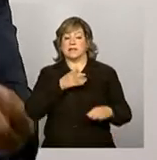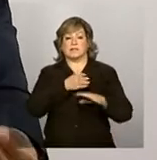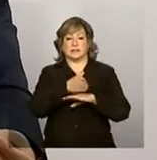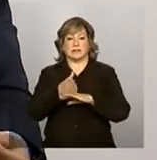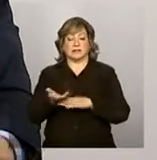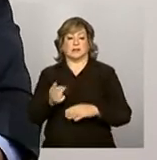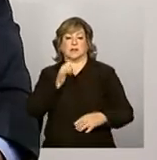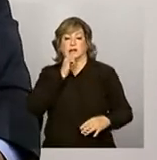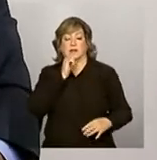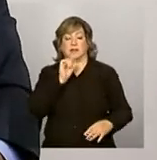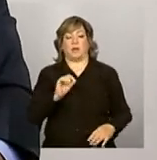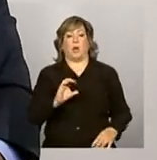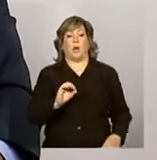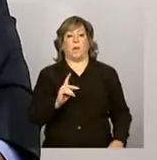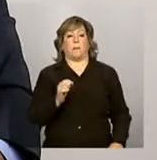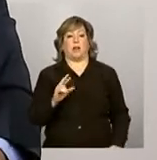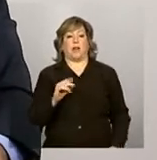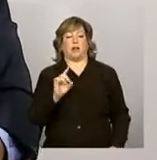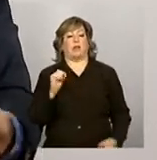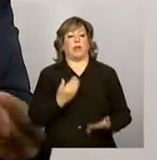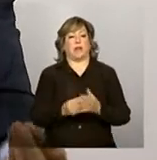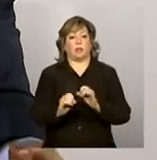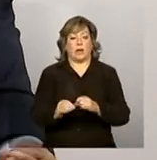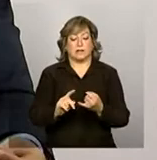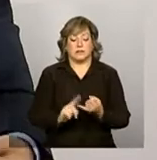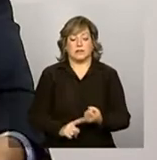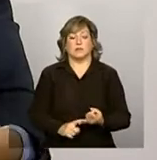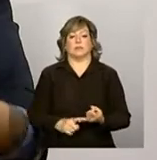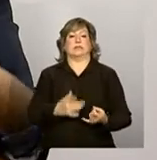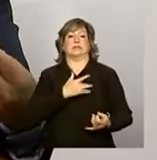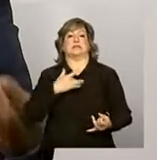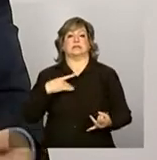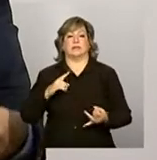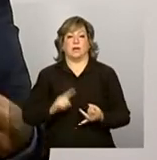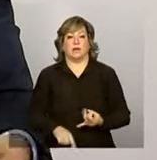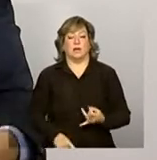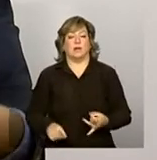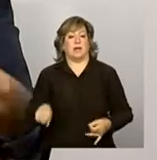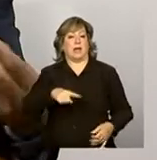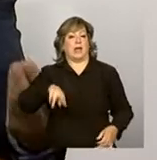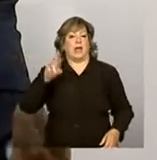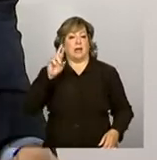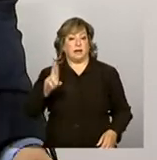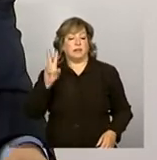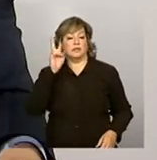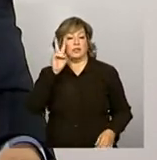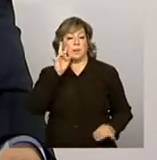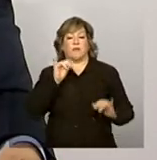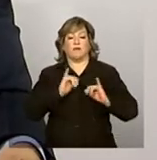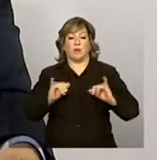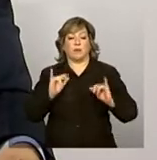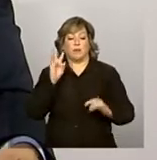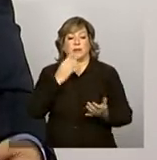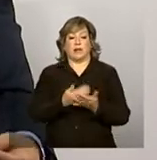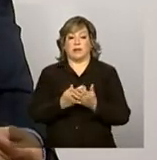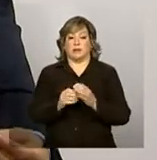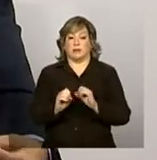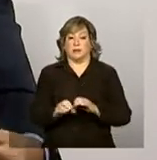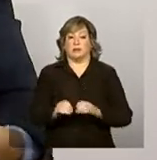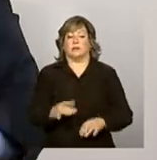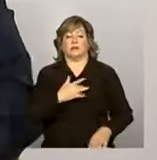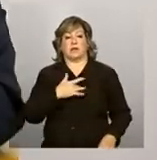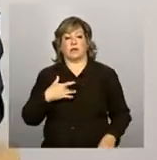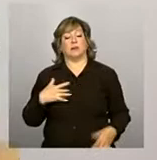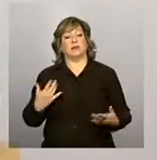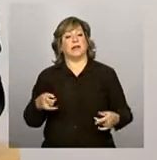o operador de educação, o operador de saúde, que são os responsáveis por levantar os dados referentes à educação e saúde. E, por